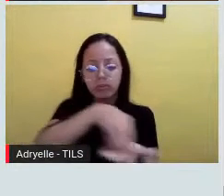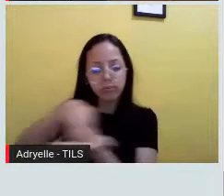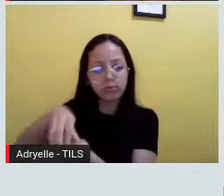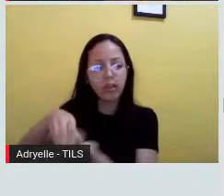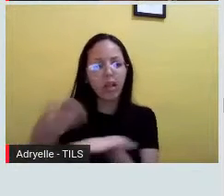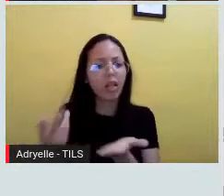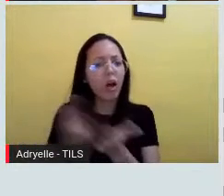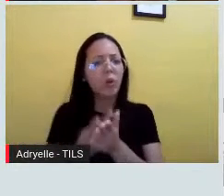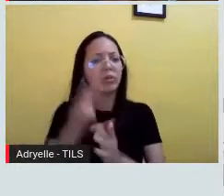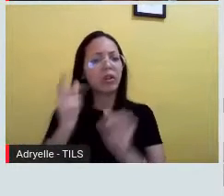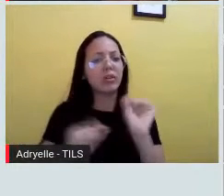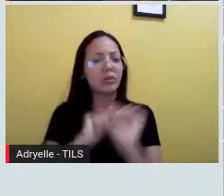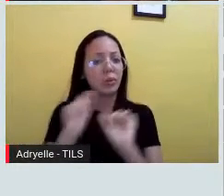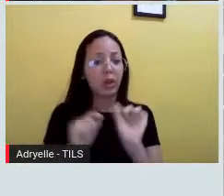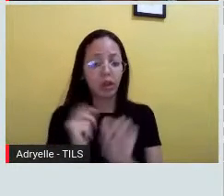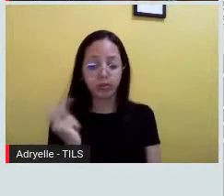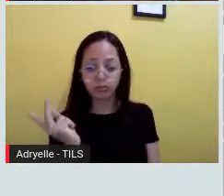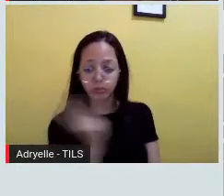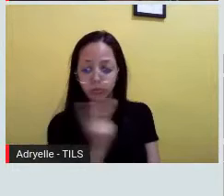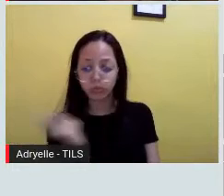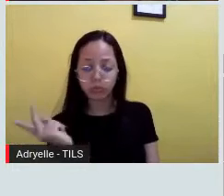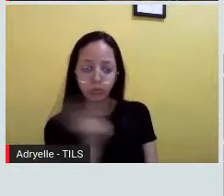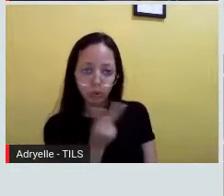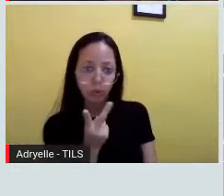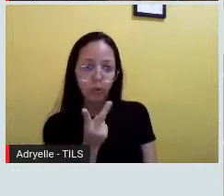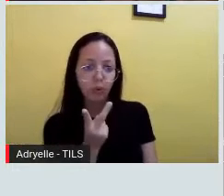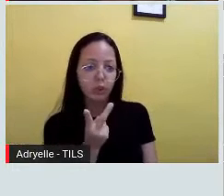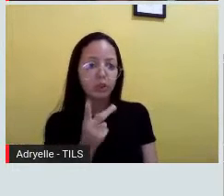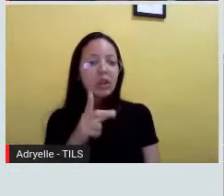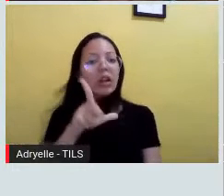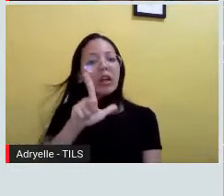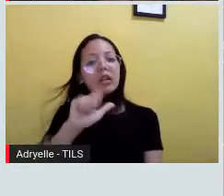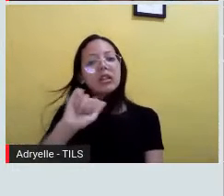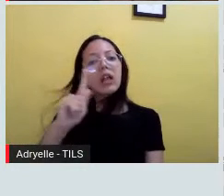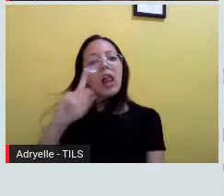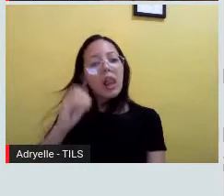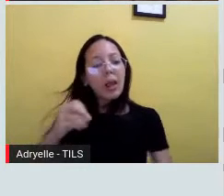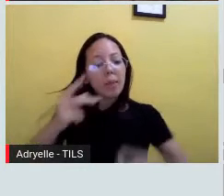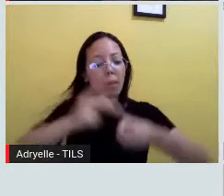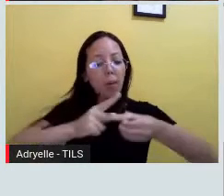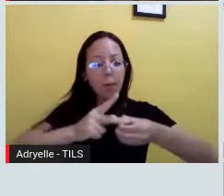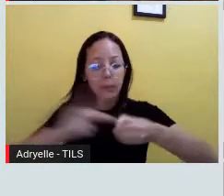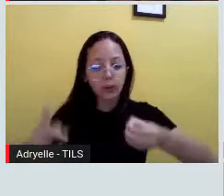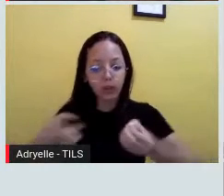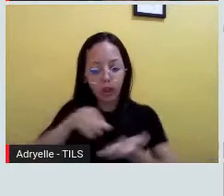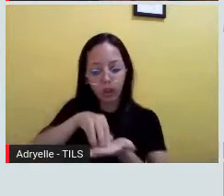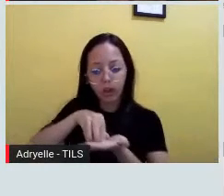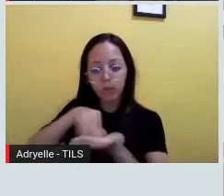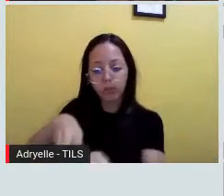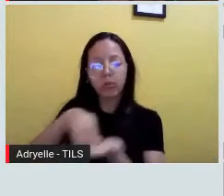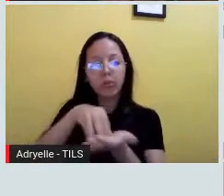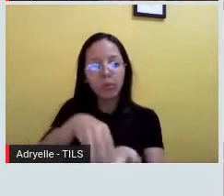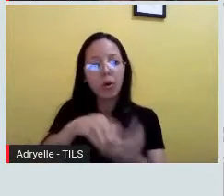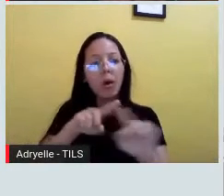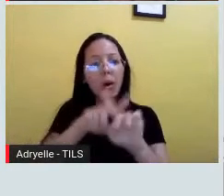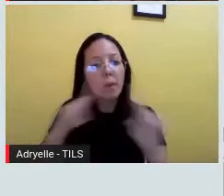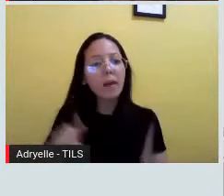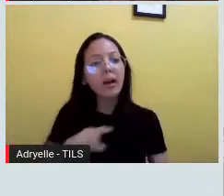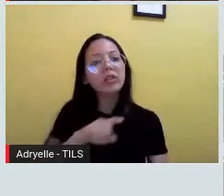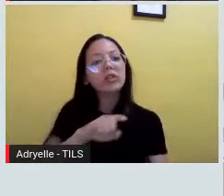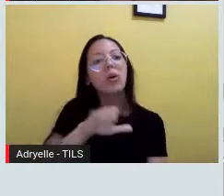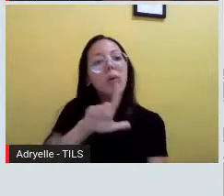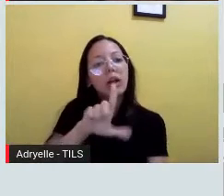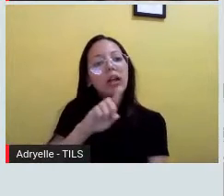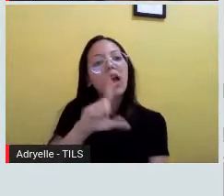acontece? Os dois, as duas lipoproteínas, elas vão transportar o colesterol. Mas o LDL, ele tem mais afinidade pelo colesterol.